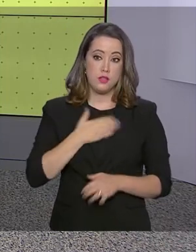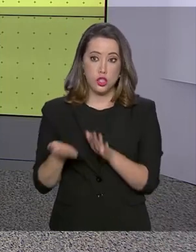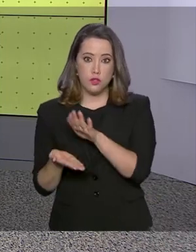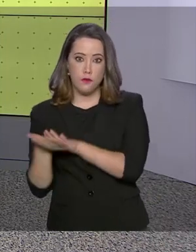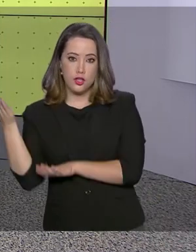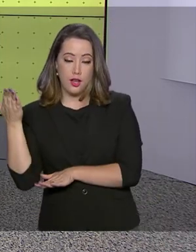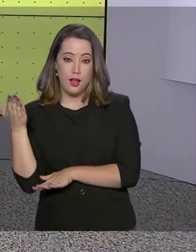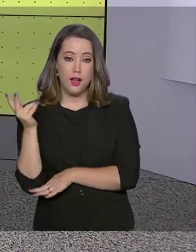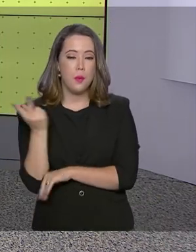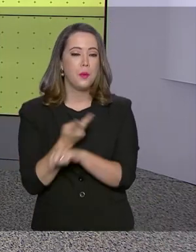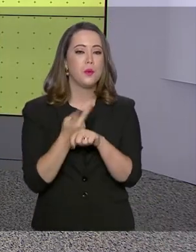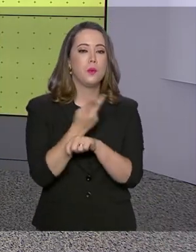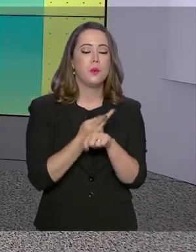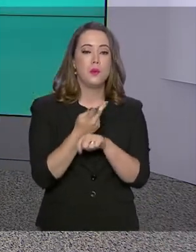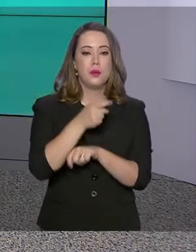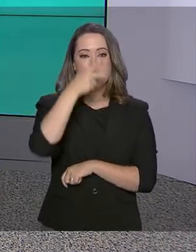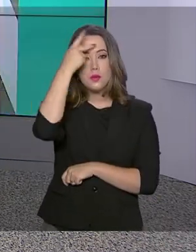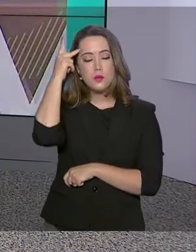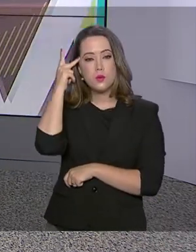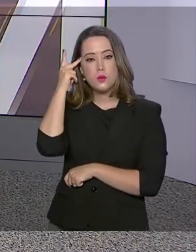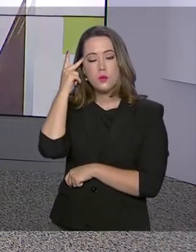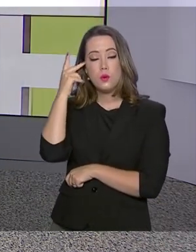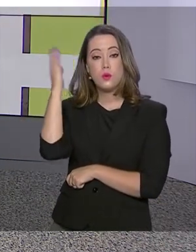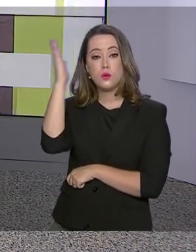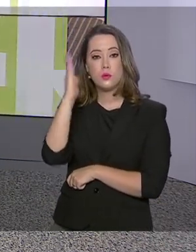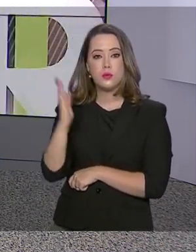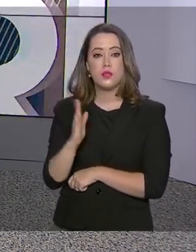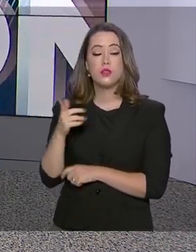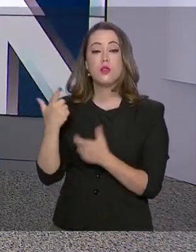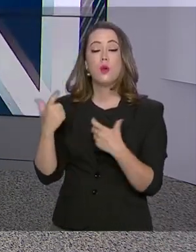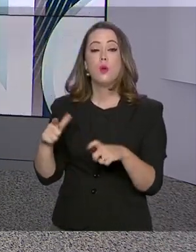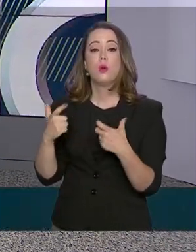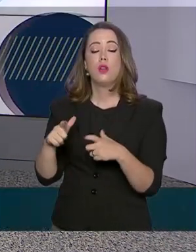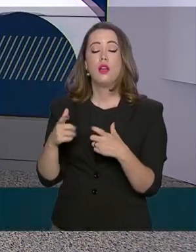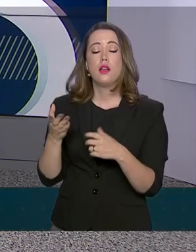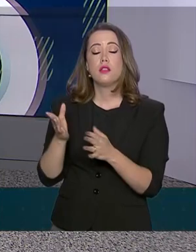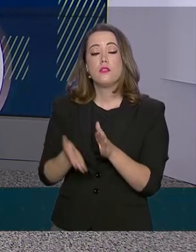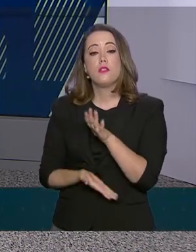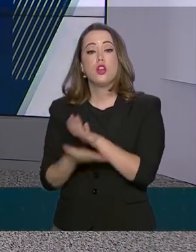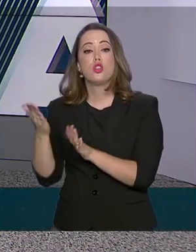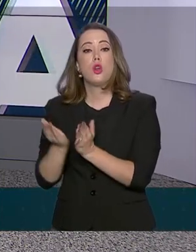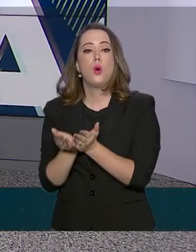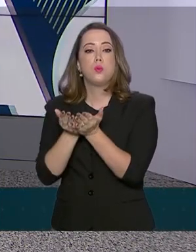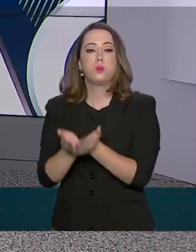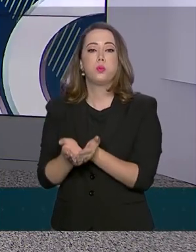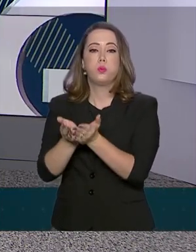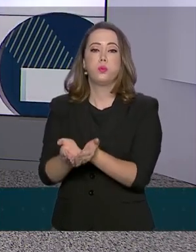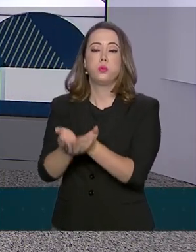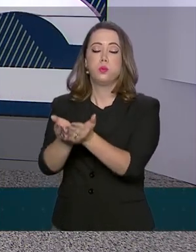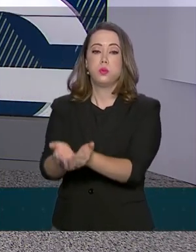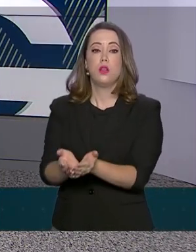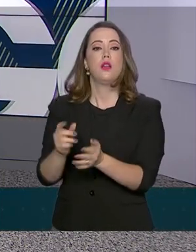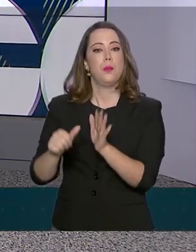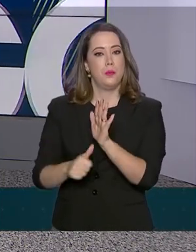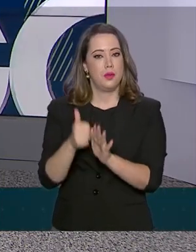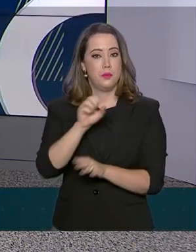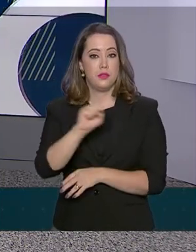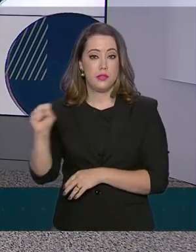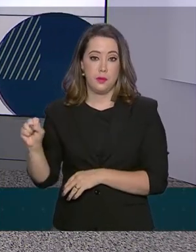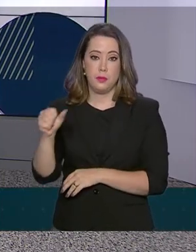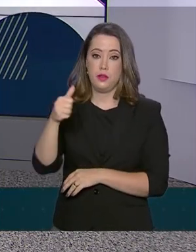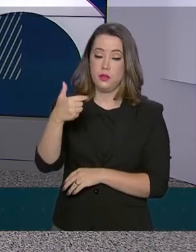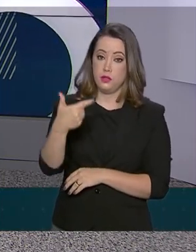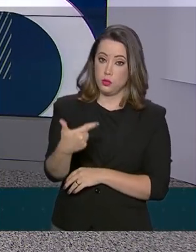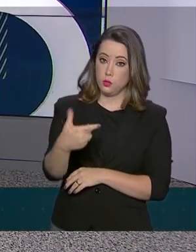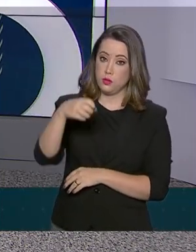A procura de brasileiros por cruzeiros no país aumentou. No primeiro semestre deste ano, 293 mil turistas